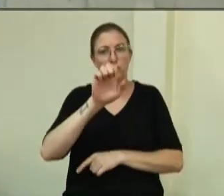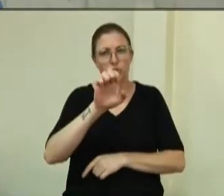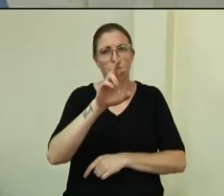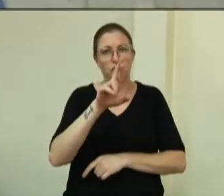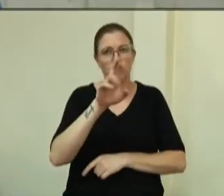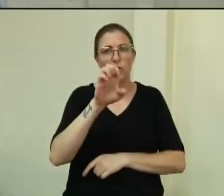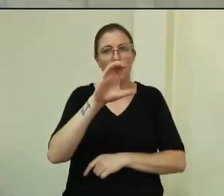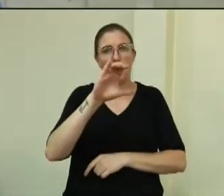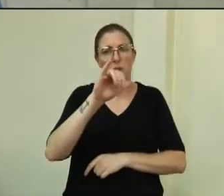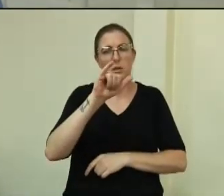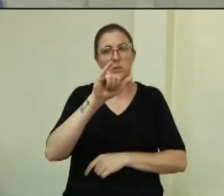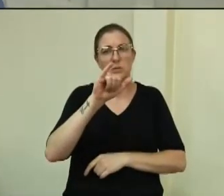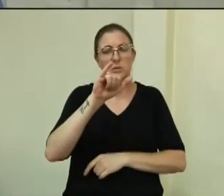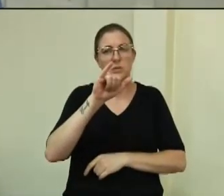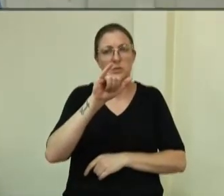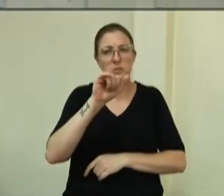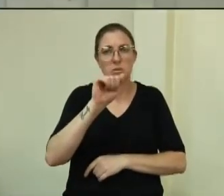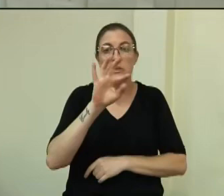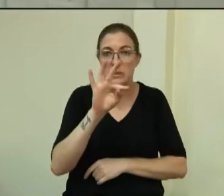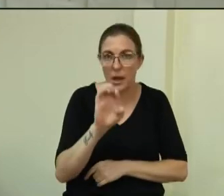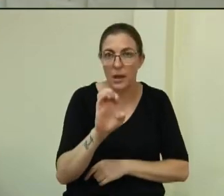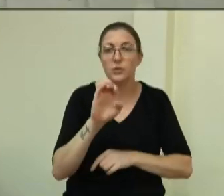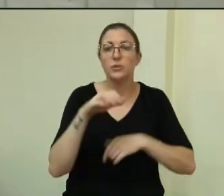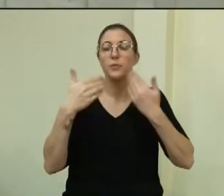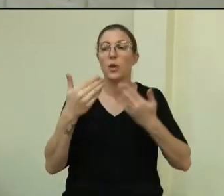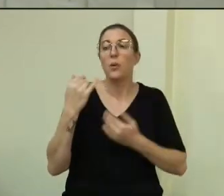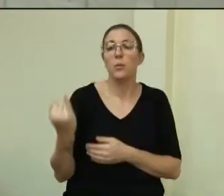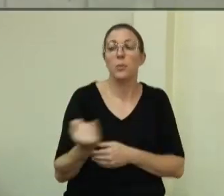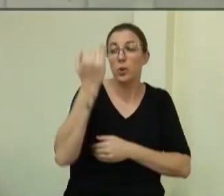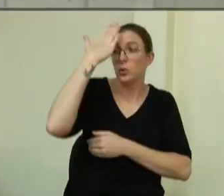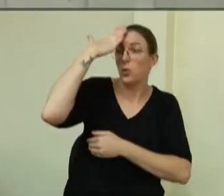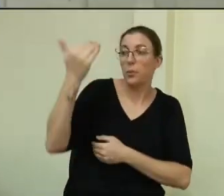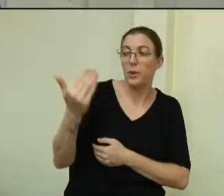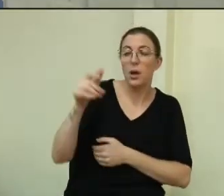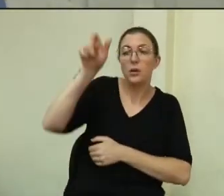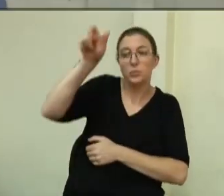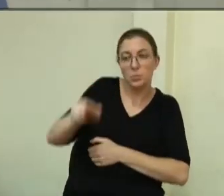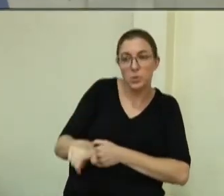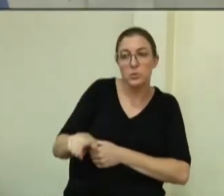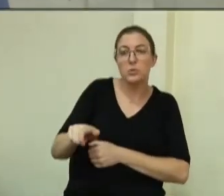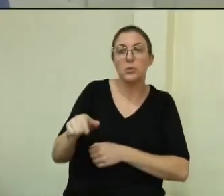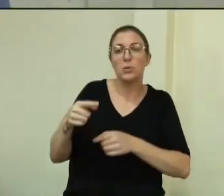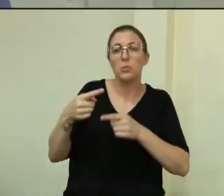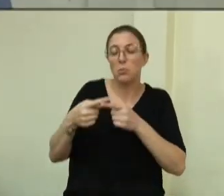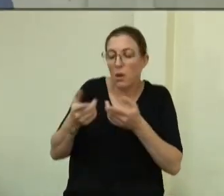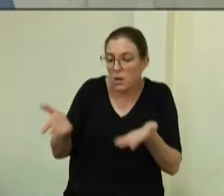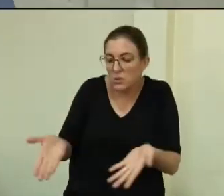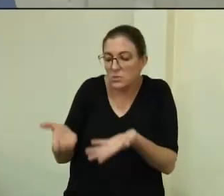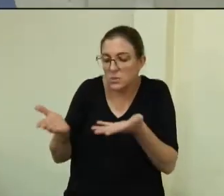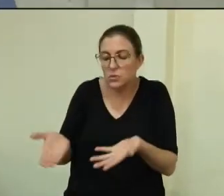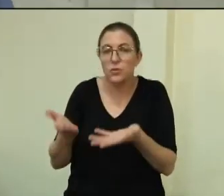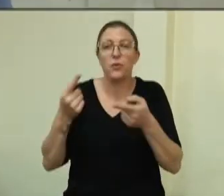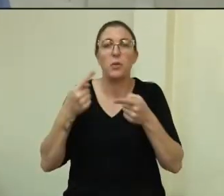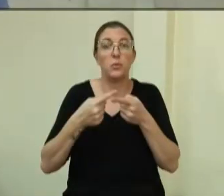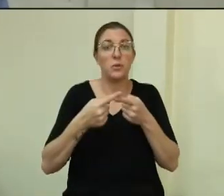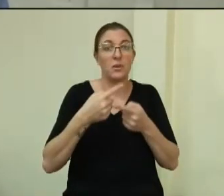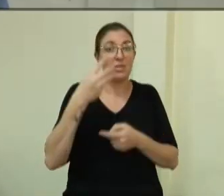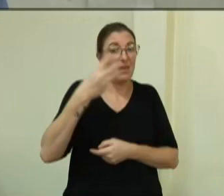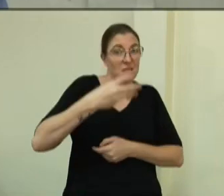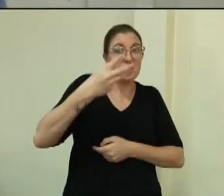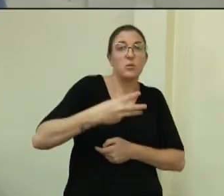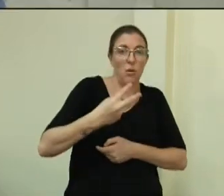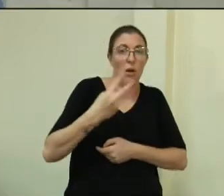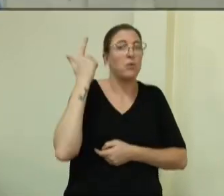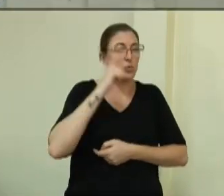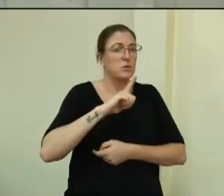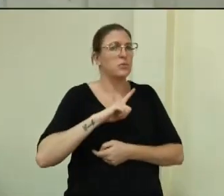acho muito valioso essa homenagem para o nosso atleta, até para incentivar, porque o terceiro lugar entre os 600 atletas